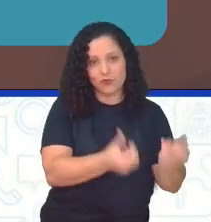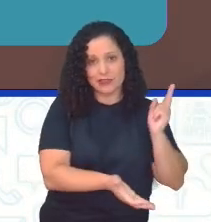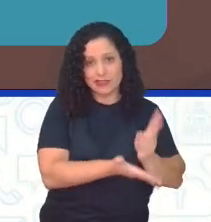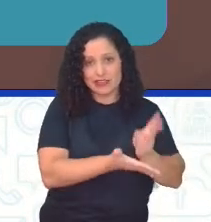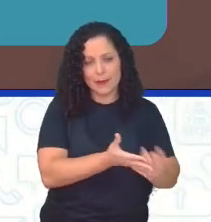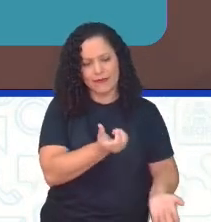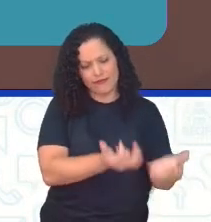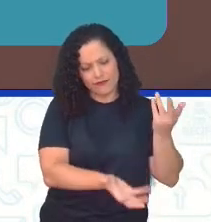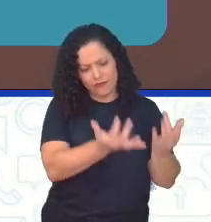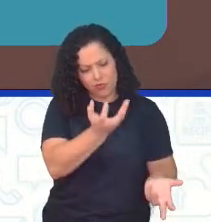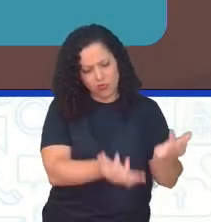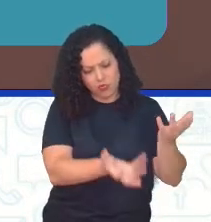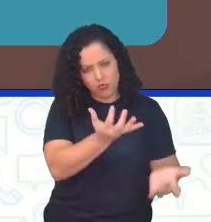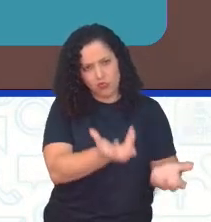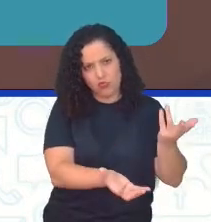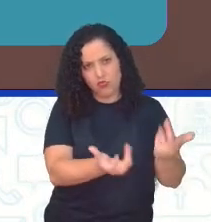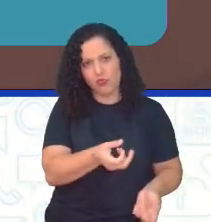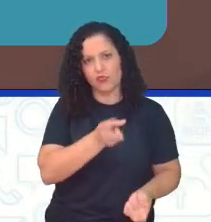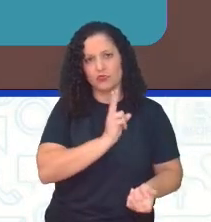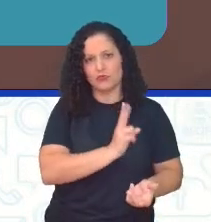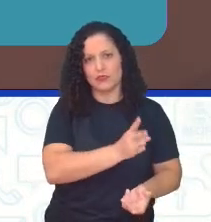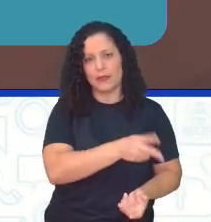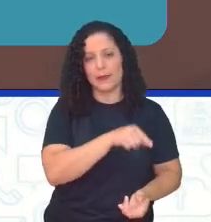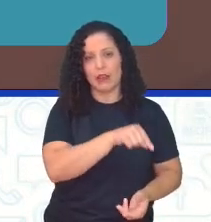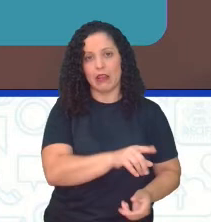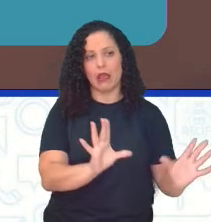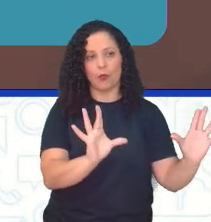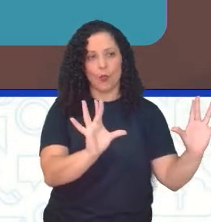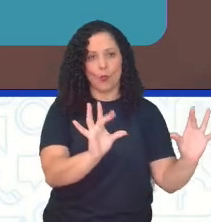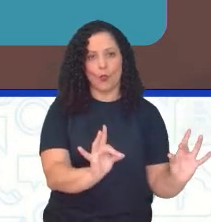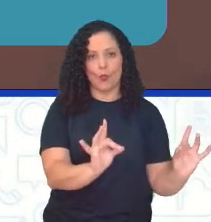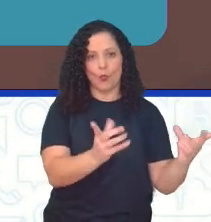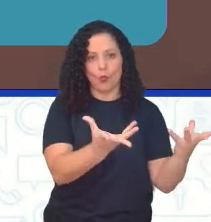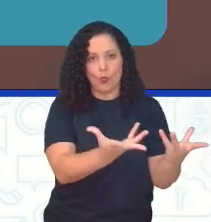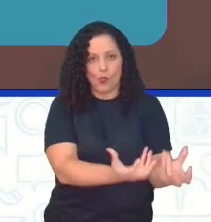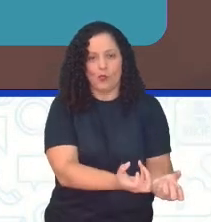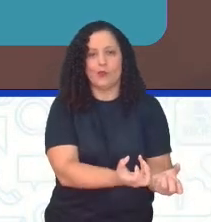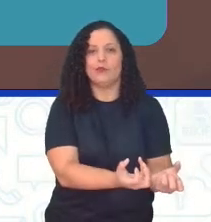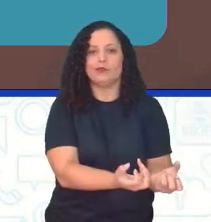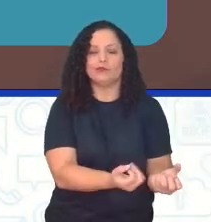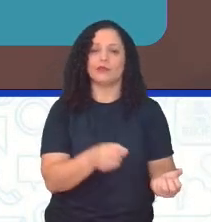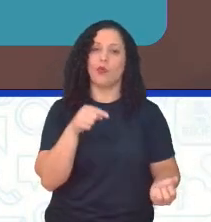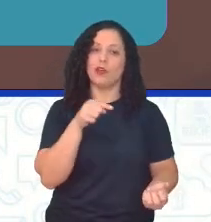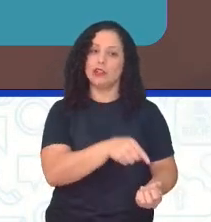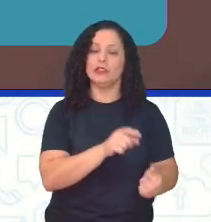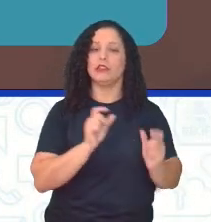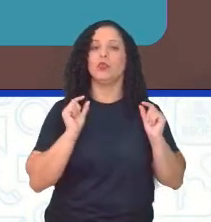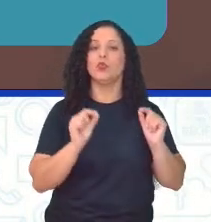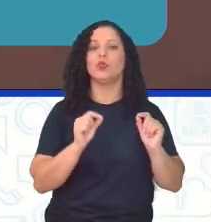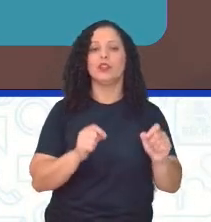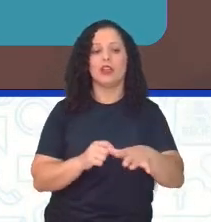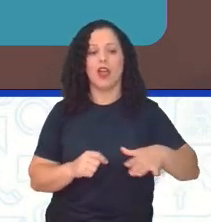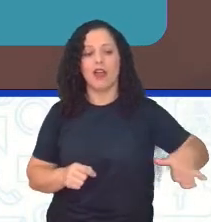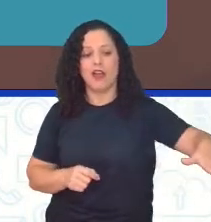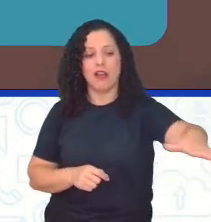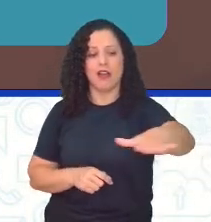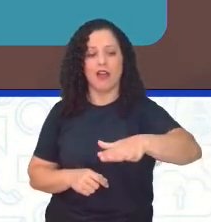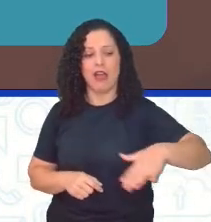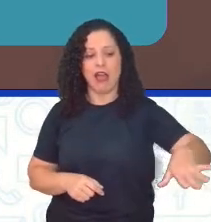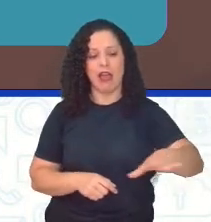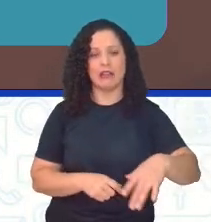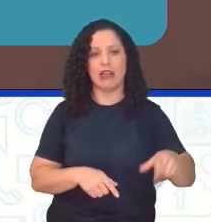com menos umidade, porque vai ter menos vegetação. Então, a tendência é se tornar uma área mais